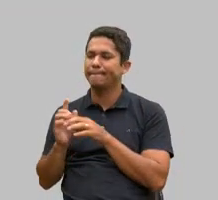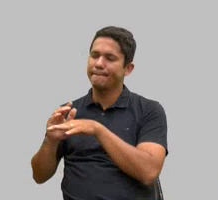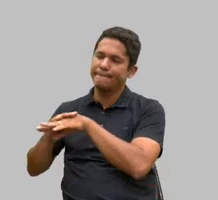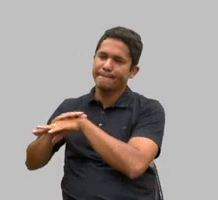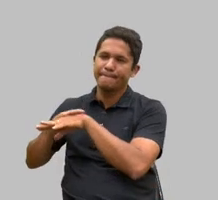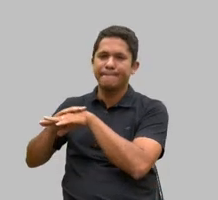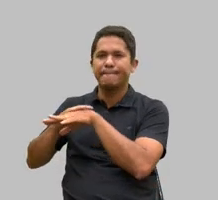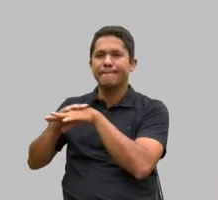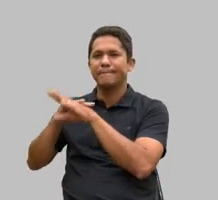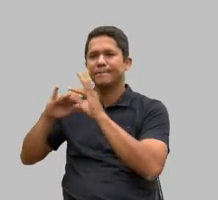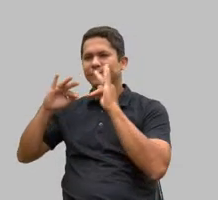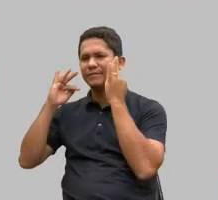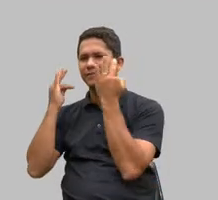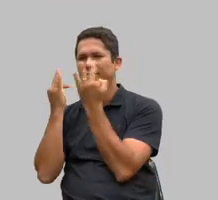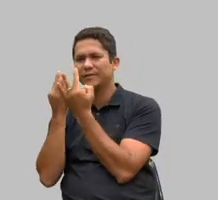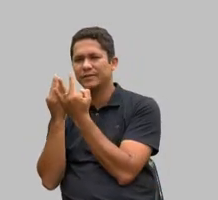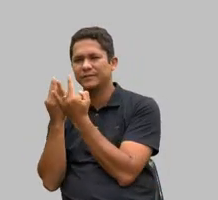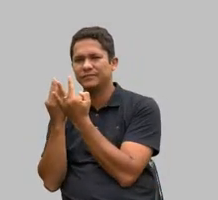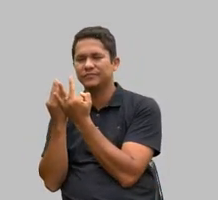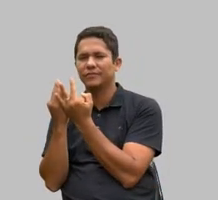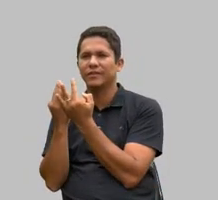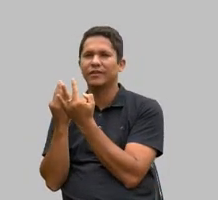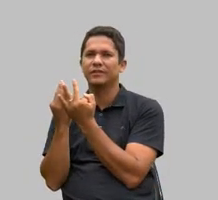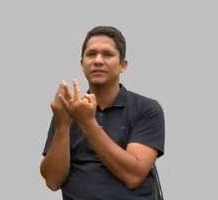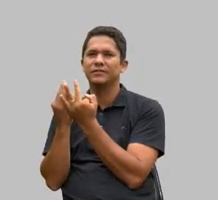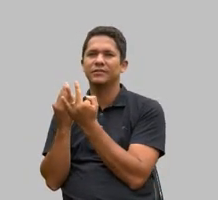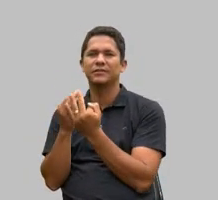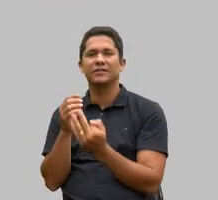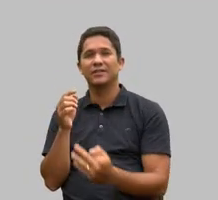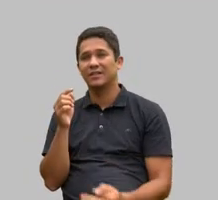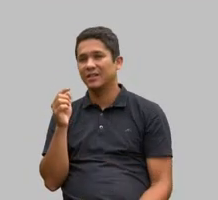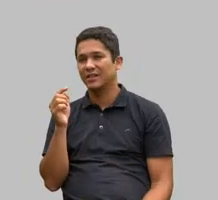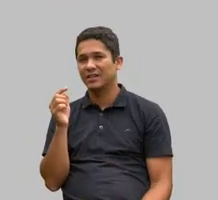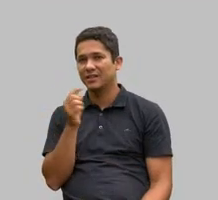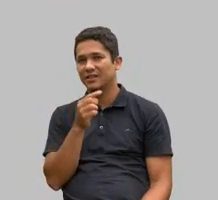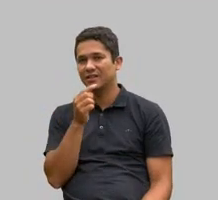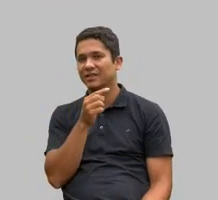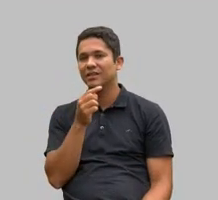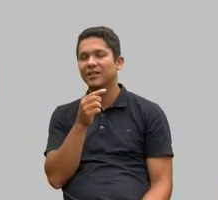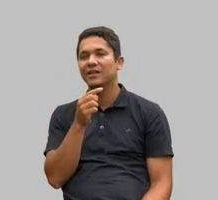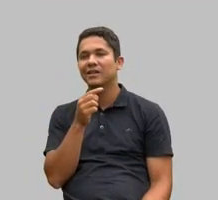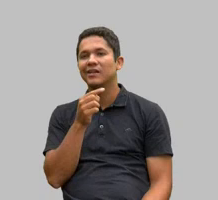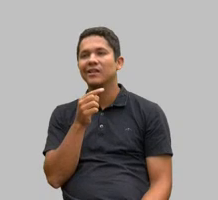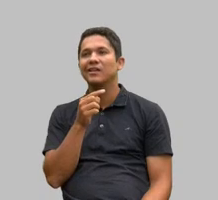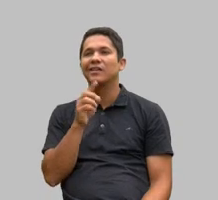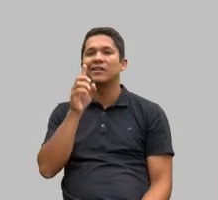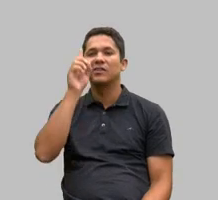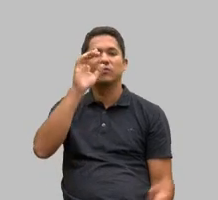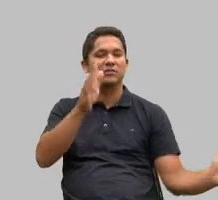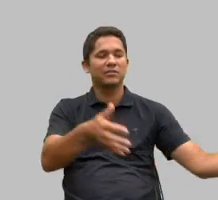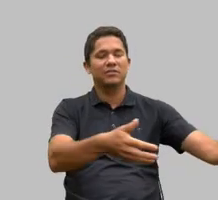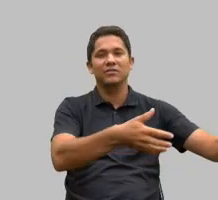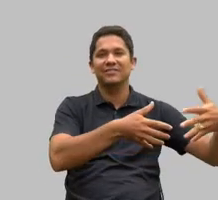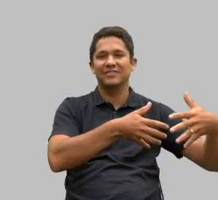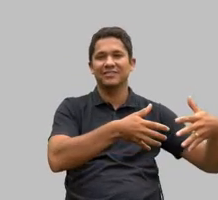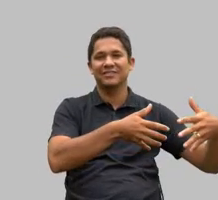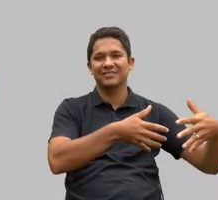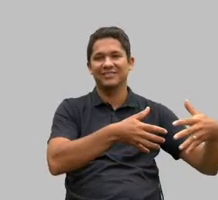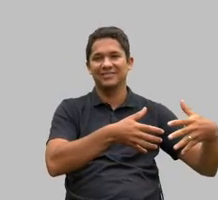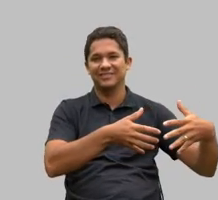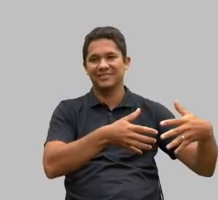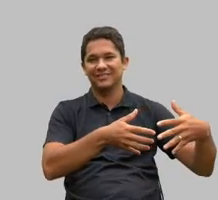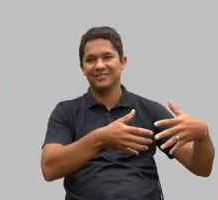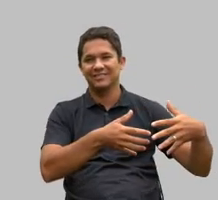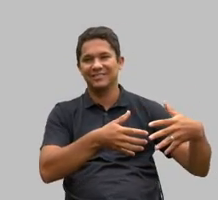a família mostramos que aquele menino estava nos braços do pai agora que ele tinha sido